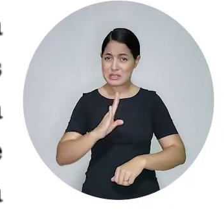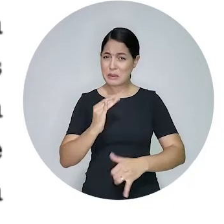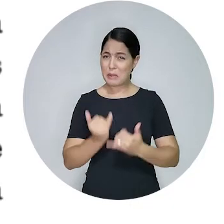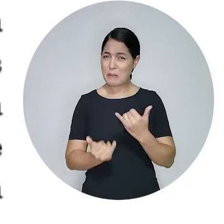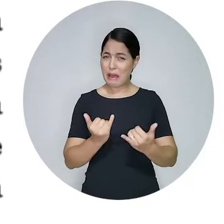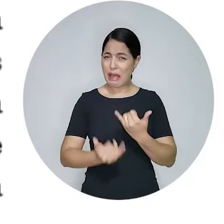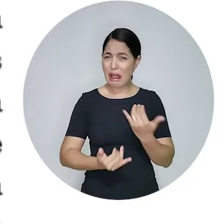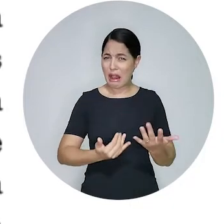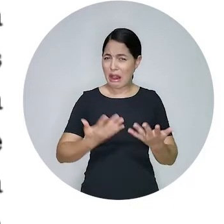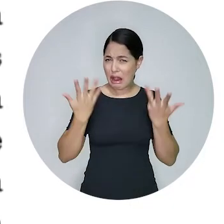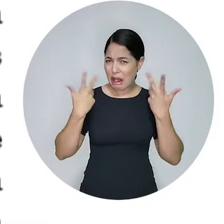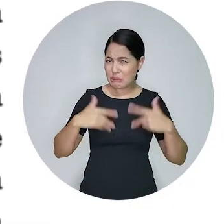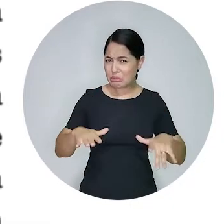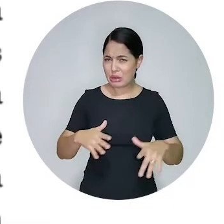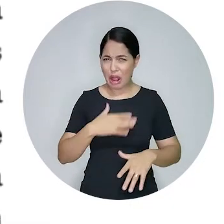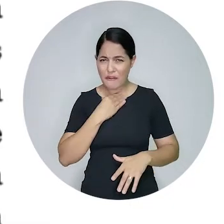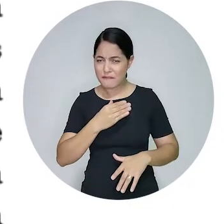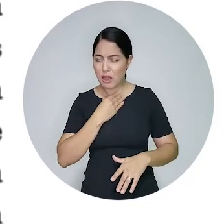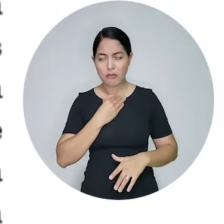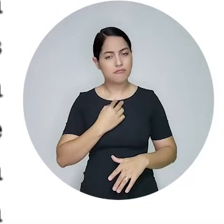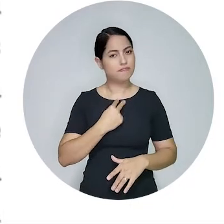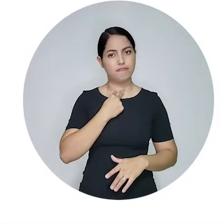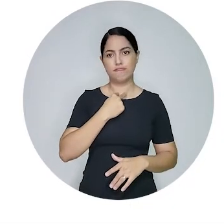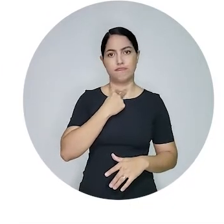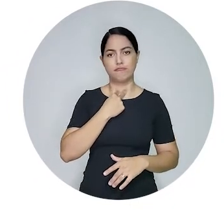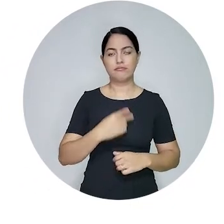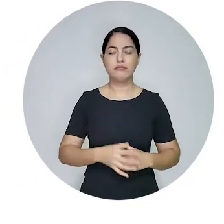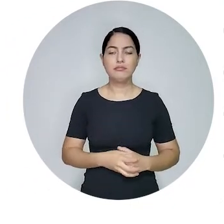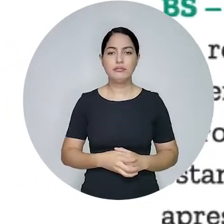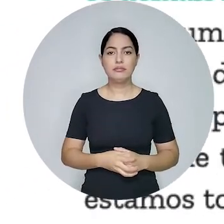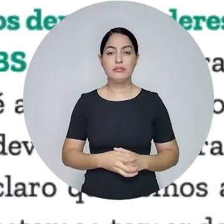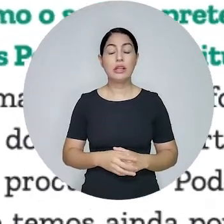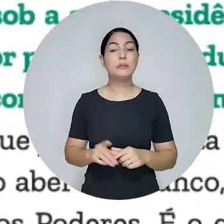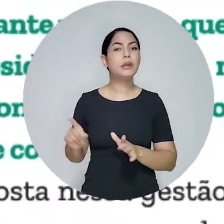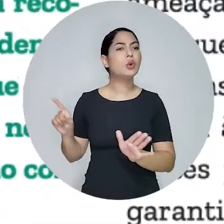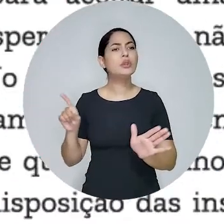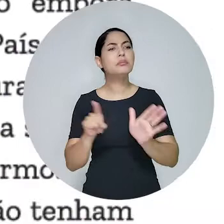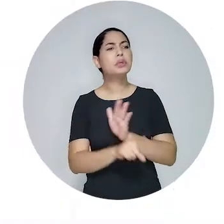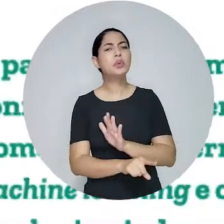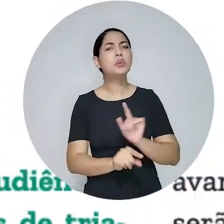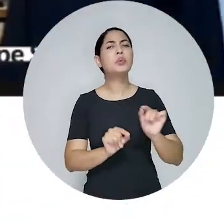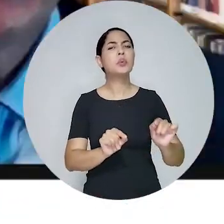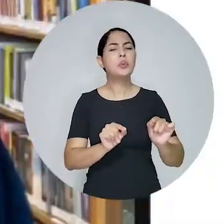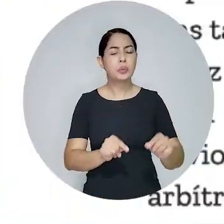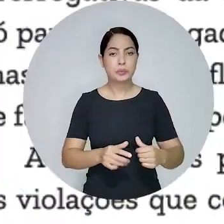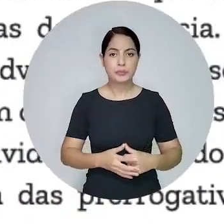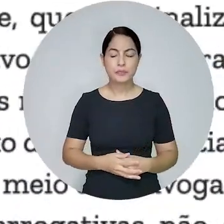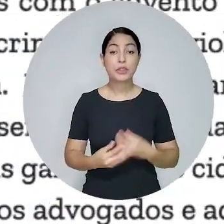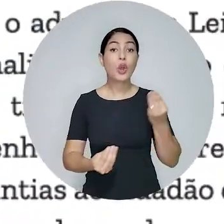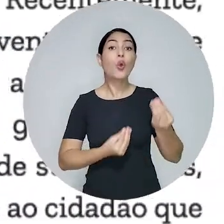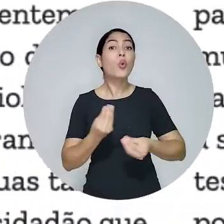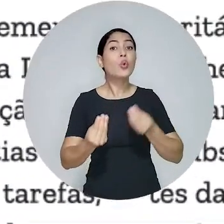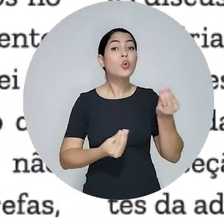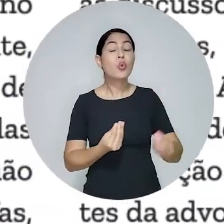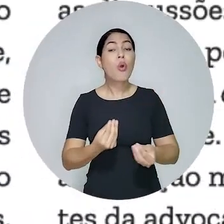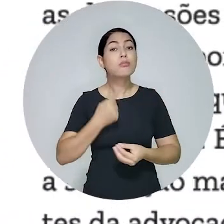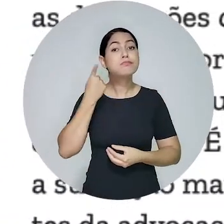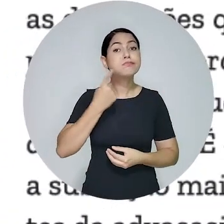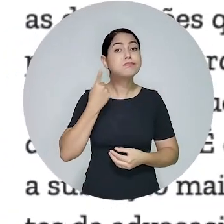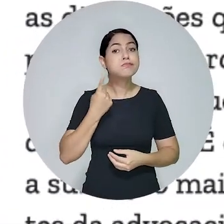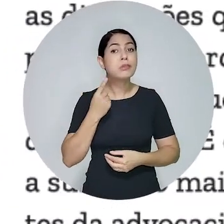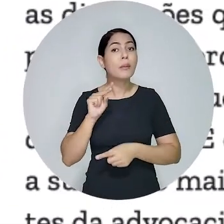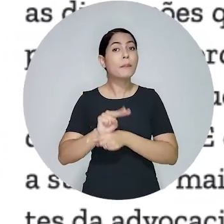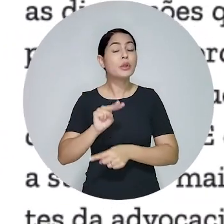Brasil como se fosse algo natural, fecha aspas. Outra indagação feita ao presidente Beto corresponde à proteção da